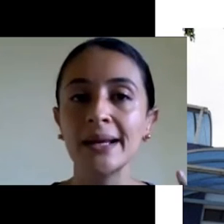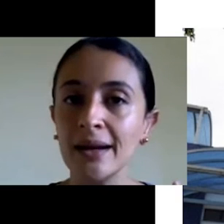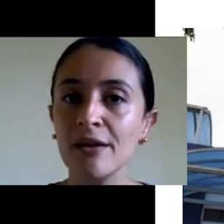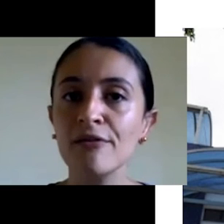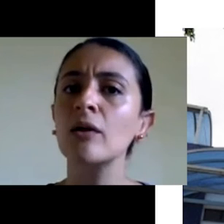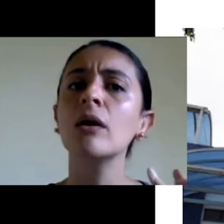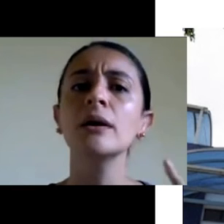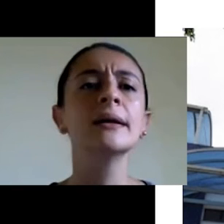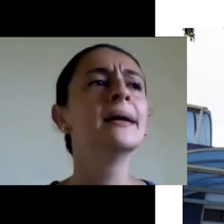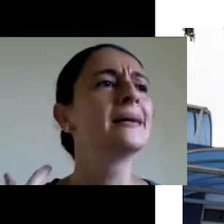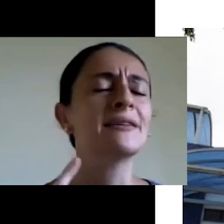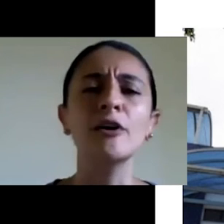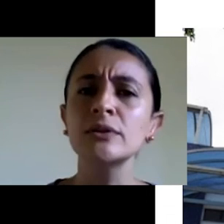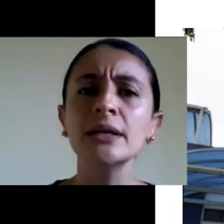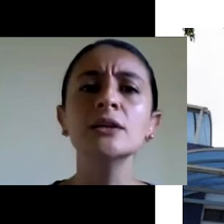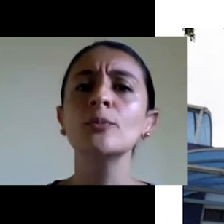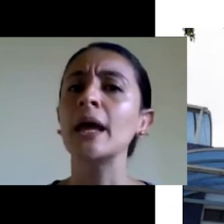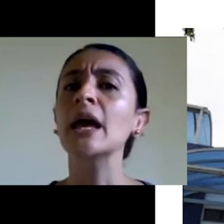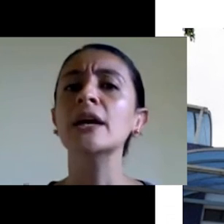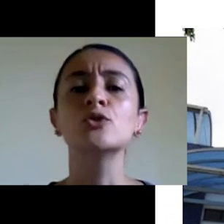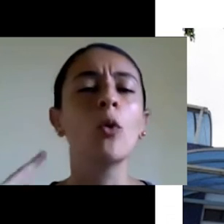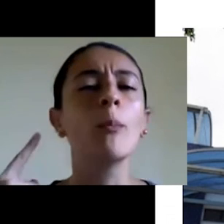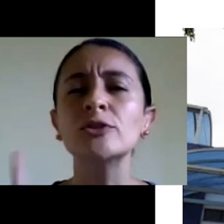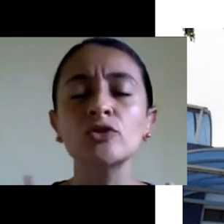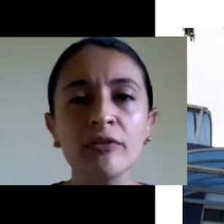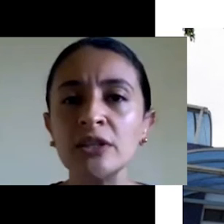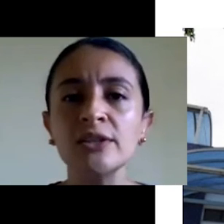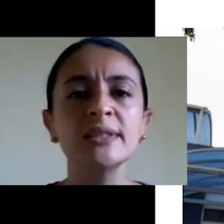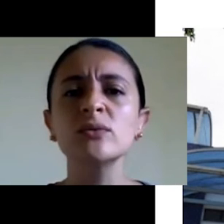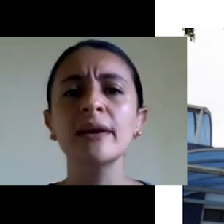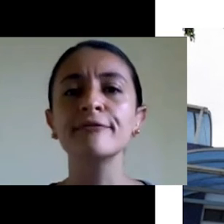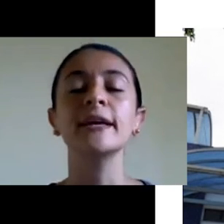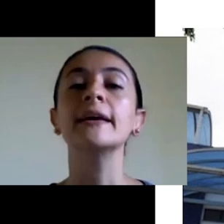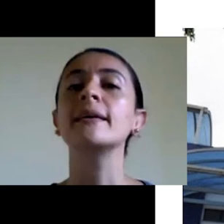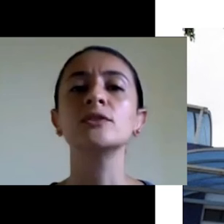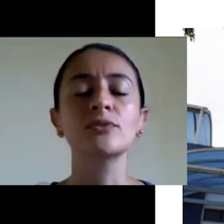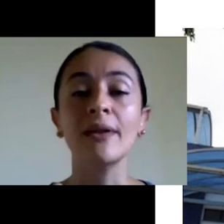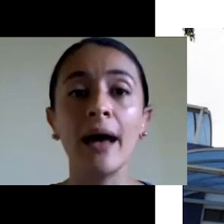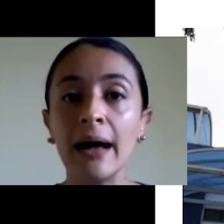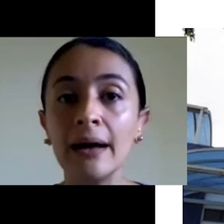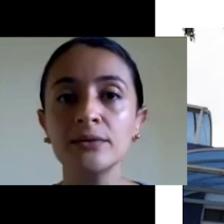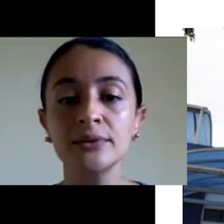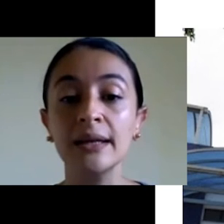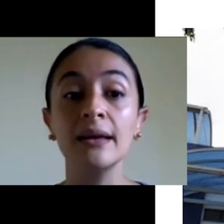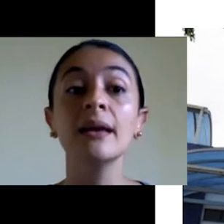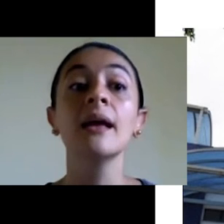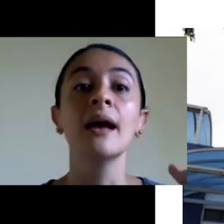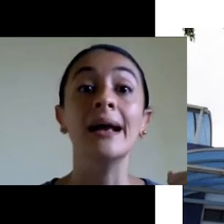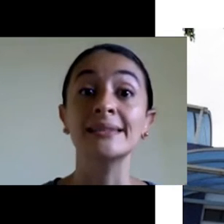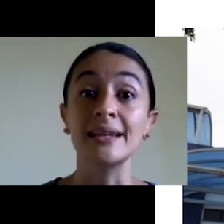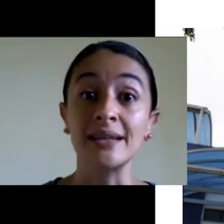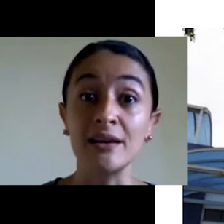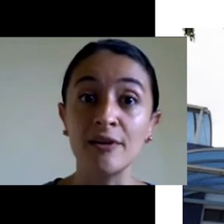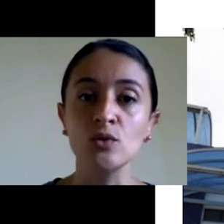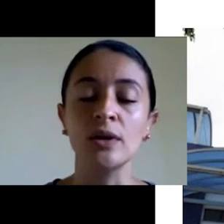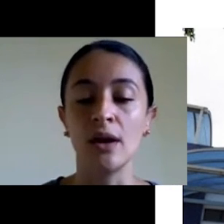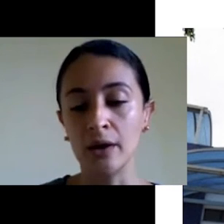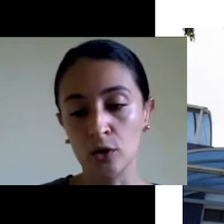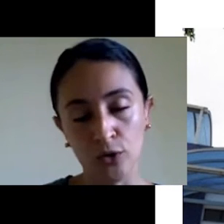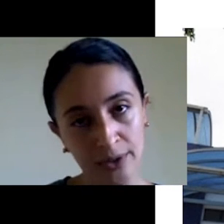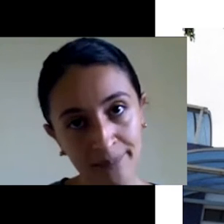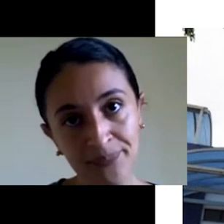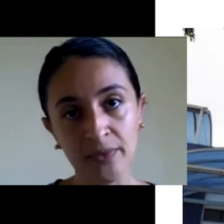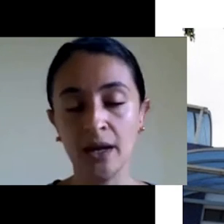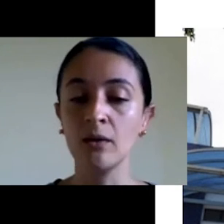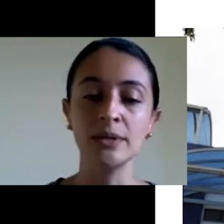ligo lá para a Secretaria e falo Olha, está faltando médico. O médico só vem dia de segunda-feira. Isso está errado, não sei o quê. Aí, a Secretaria faz o quê?